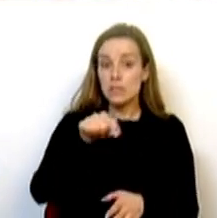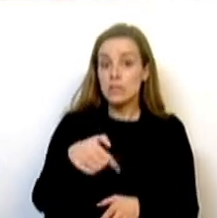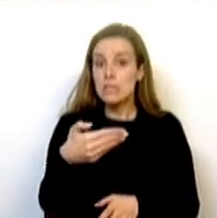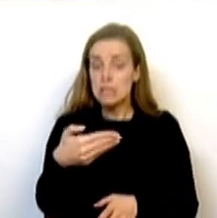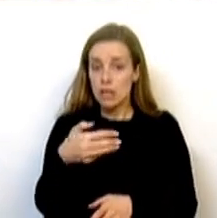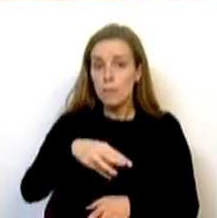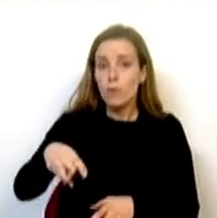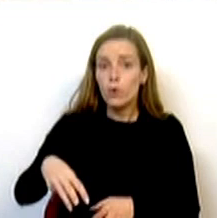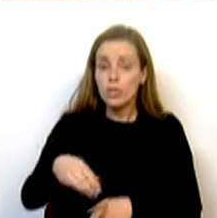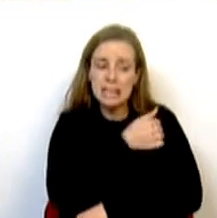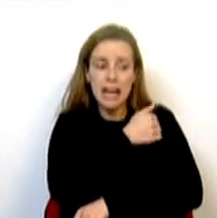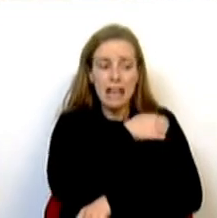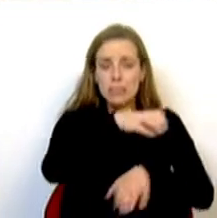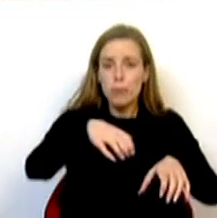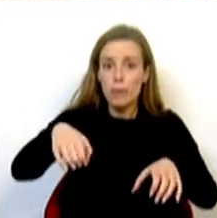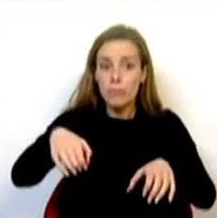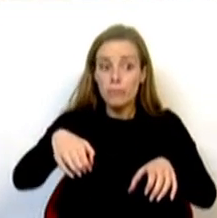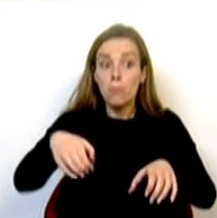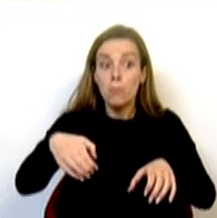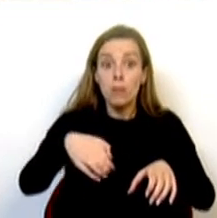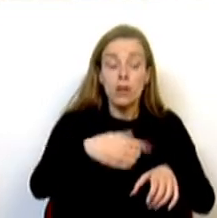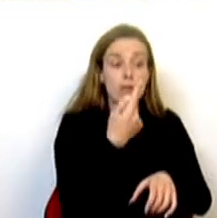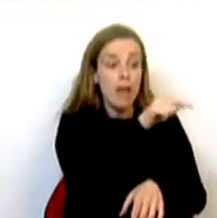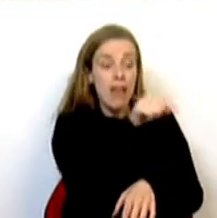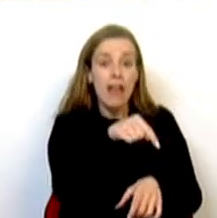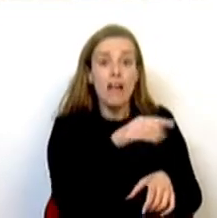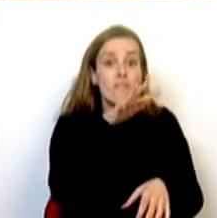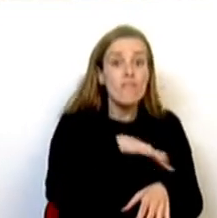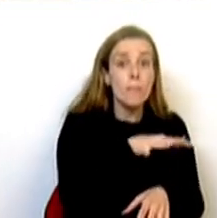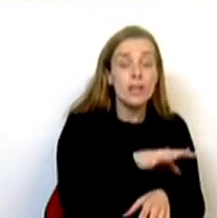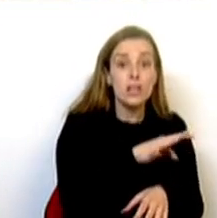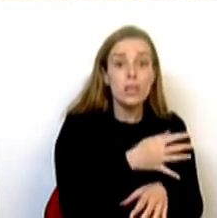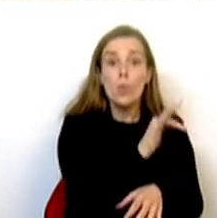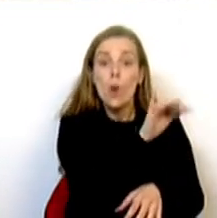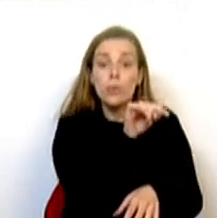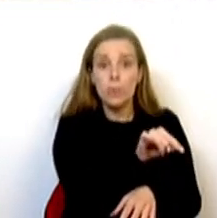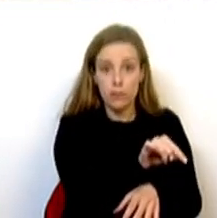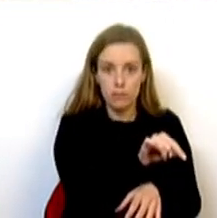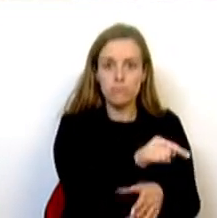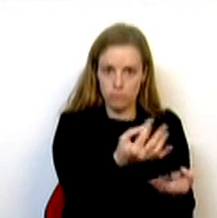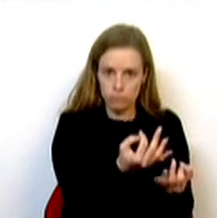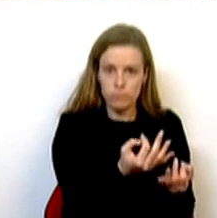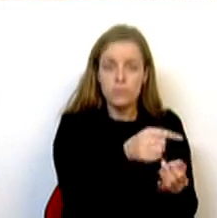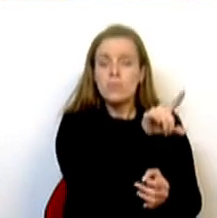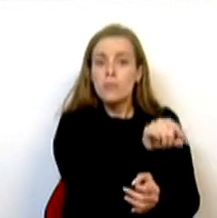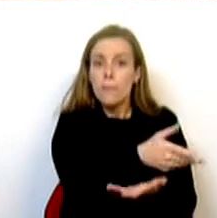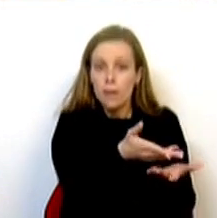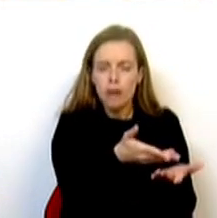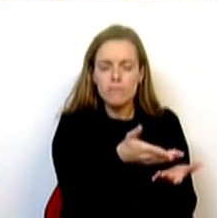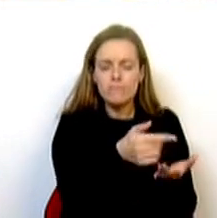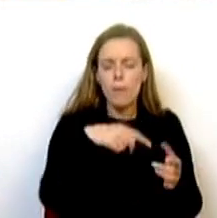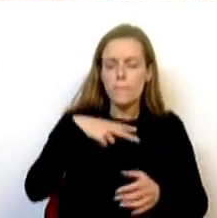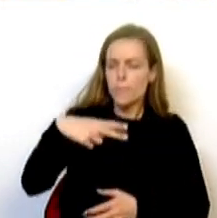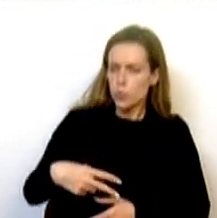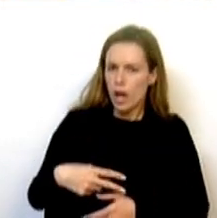milhões de habitações para 4 milhões de agregados. Esta proporção coloca Portugal como o país com mais